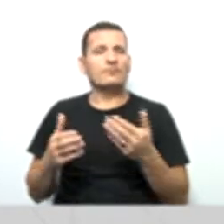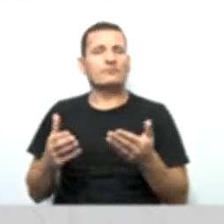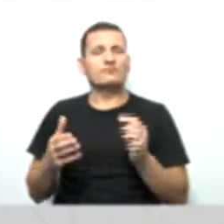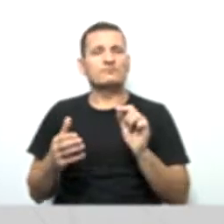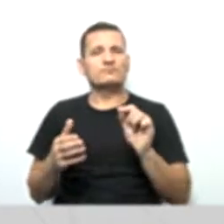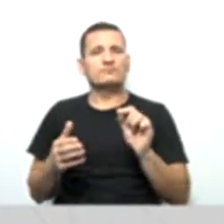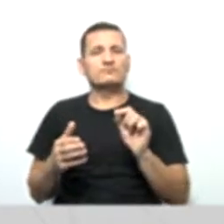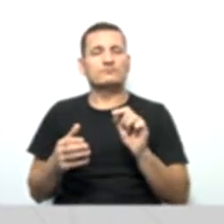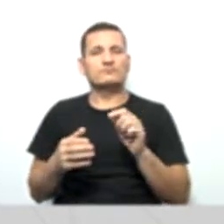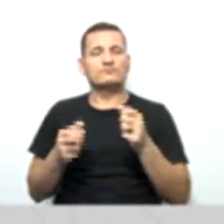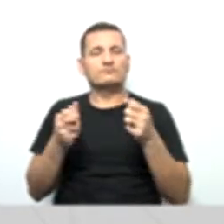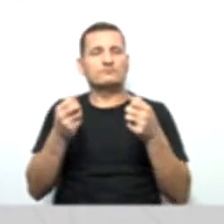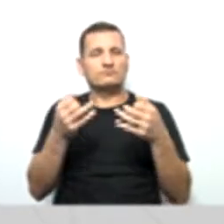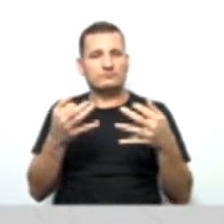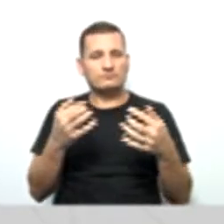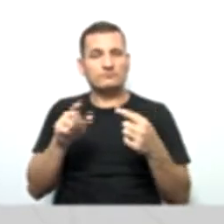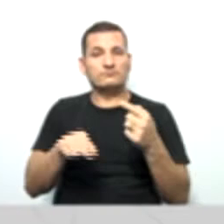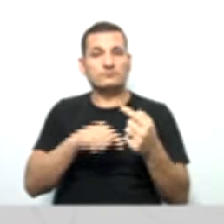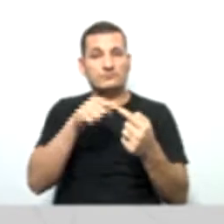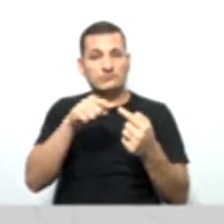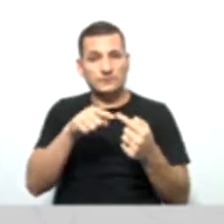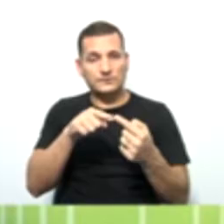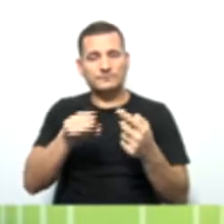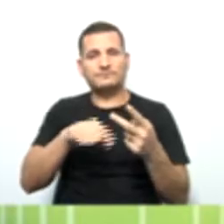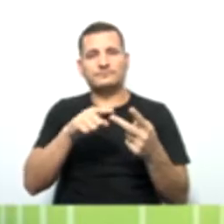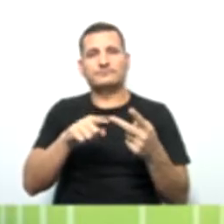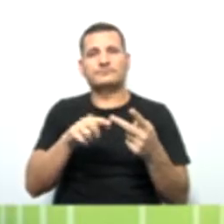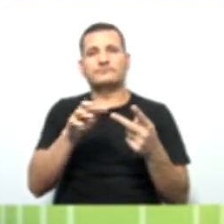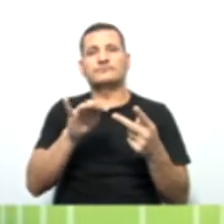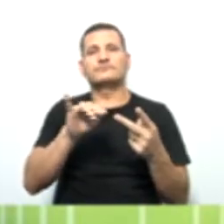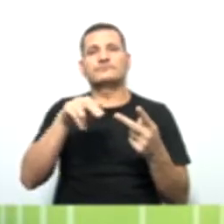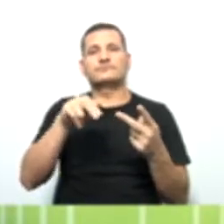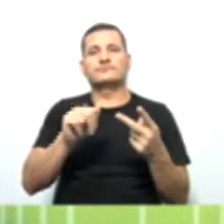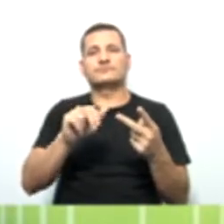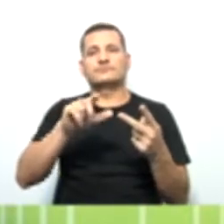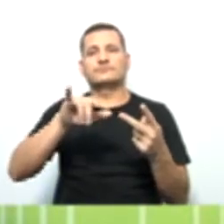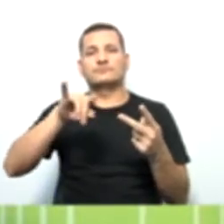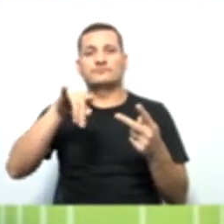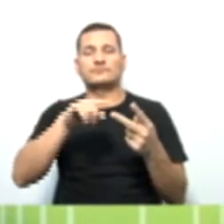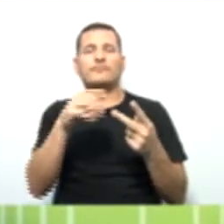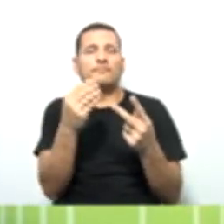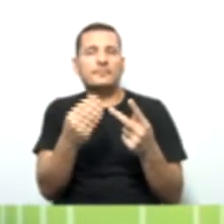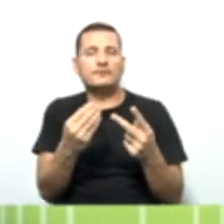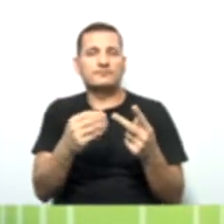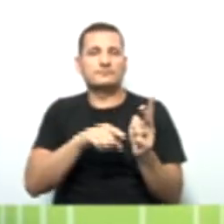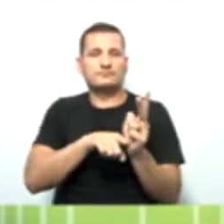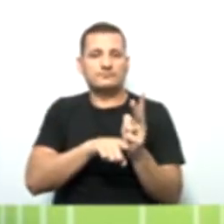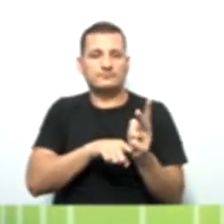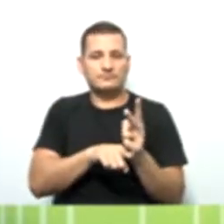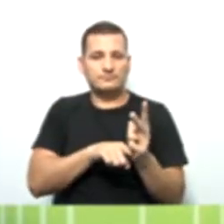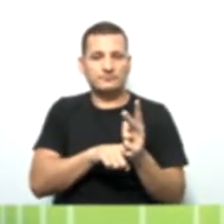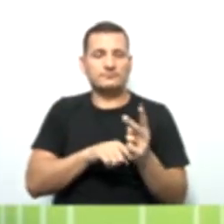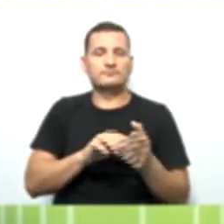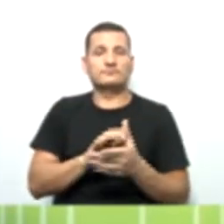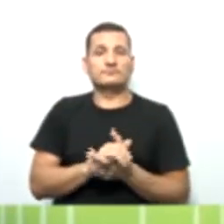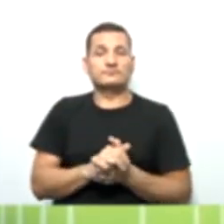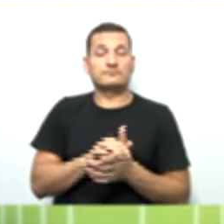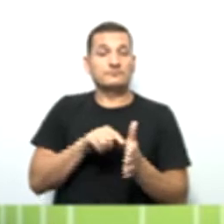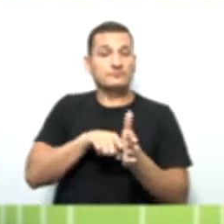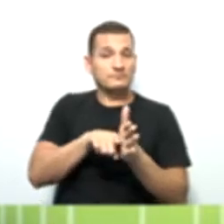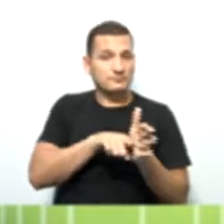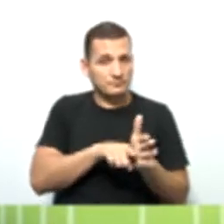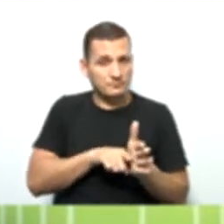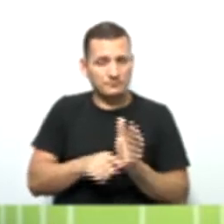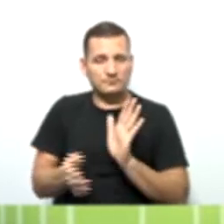Foi objetivos e finalidades da auditoria, né? A auditoria, né? Ela propõe que tudo